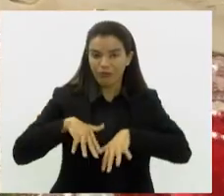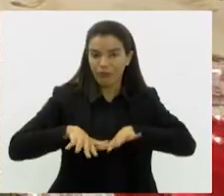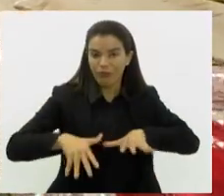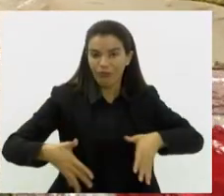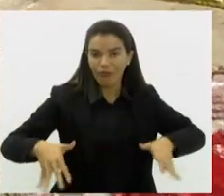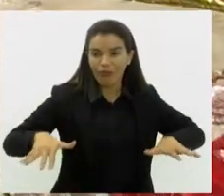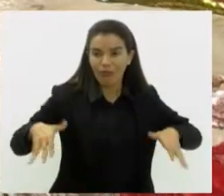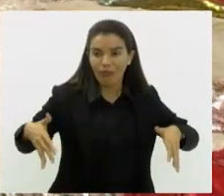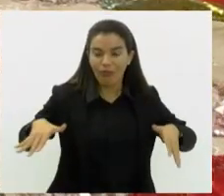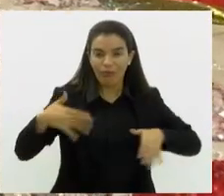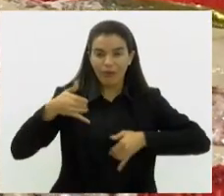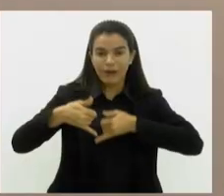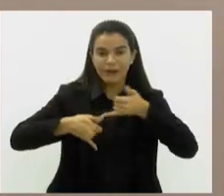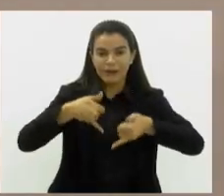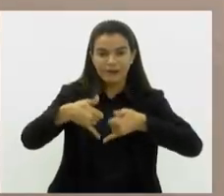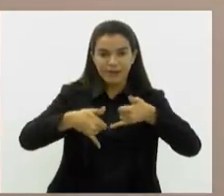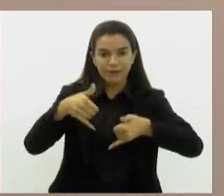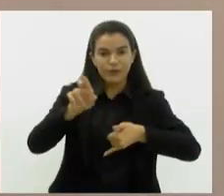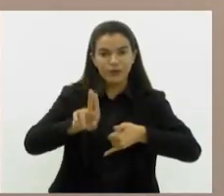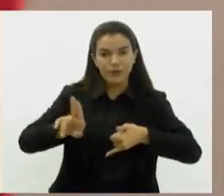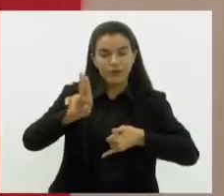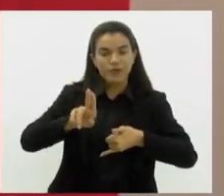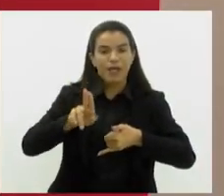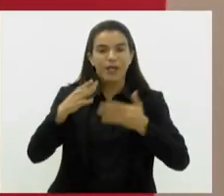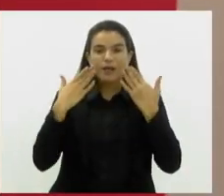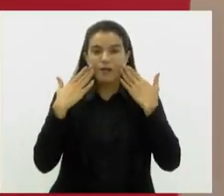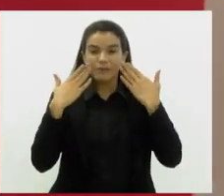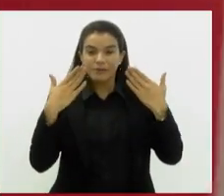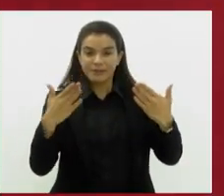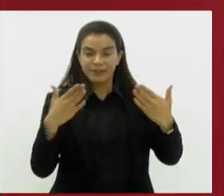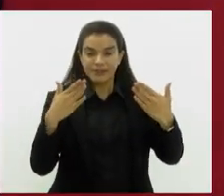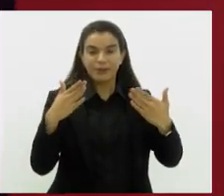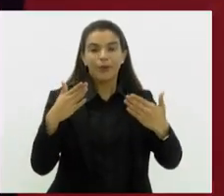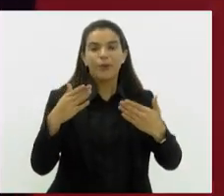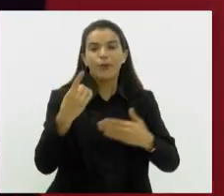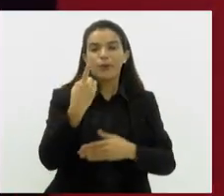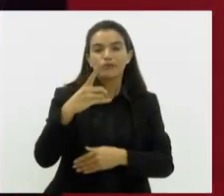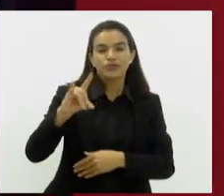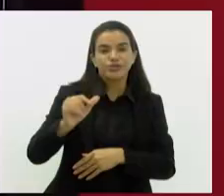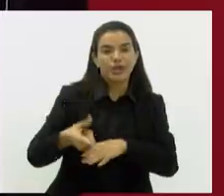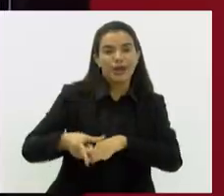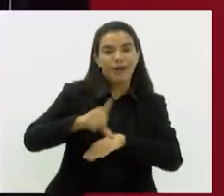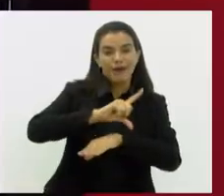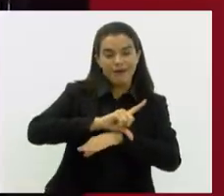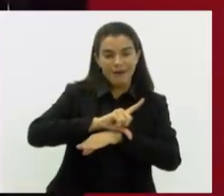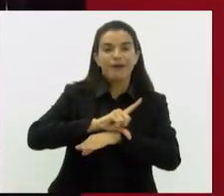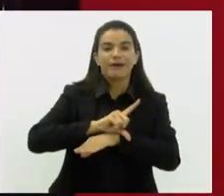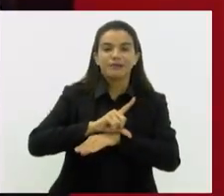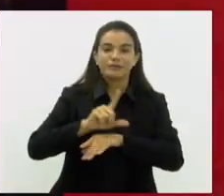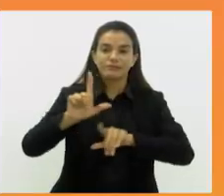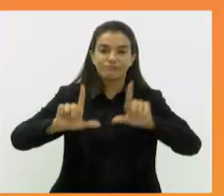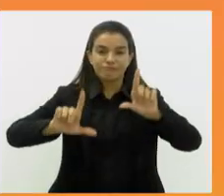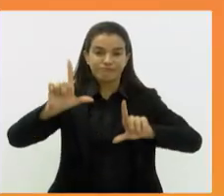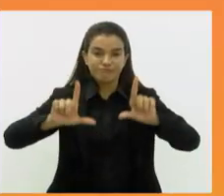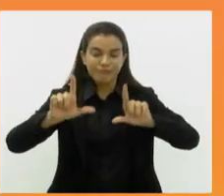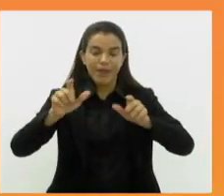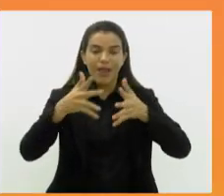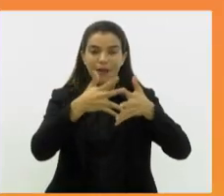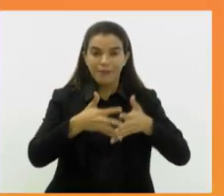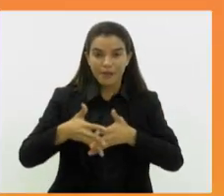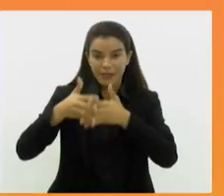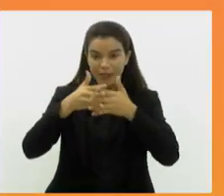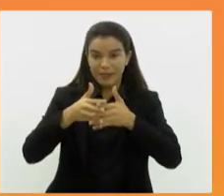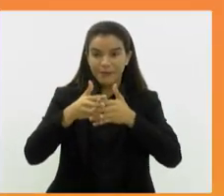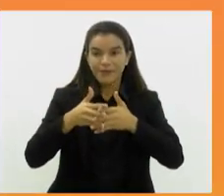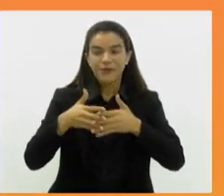e os sapatos usados por Carmen Miranda em sua última apresentação, na véspera de sua morte, num programa da TV americana. Uma diversão